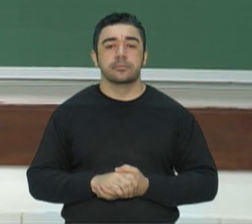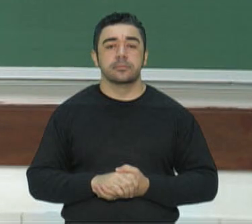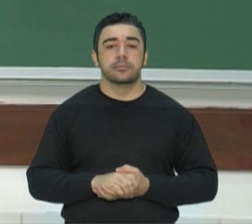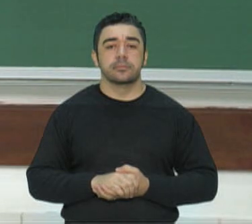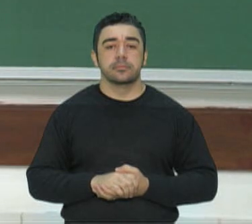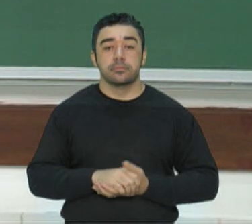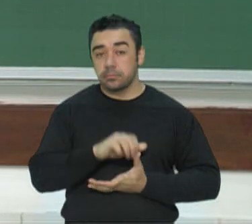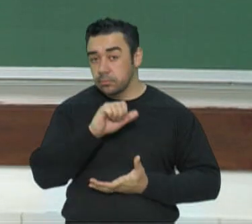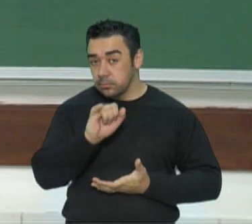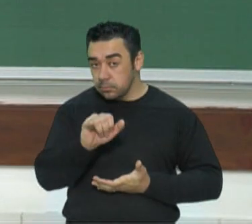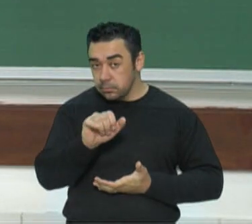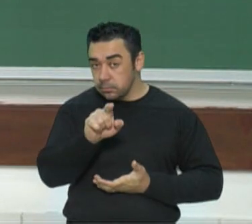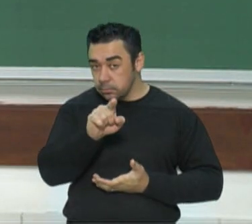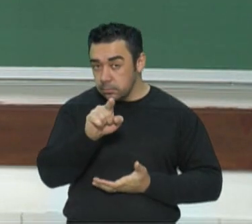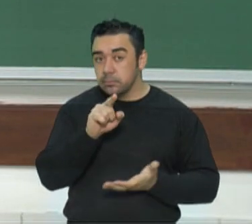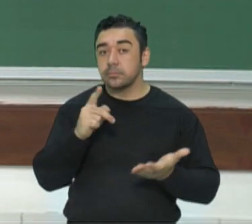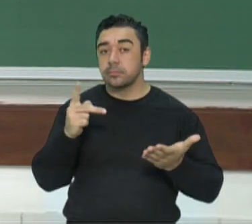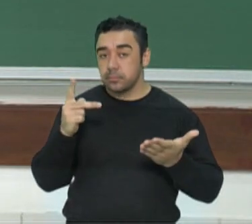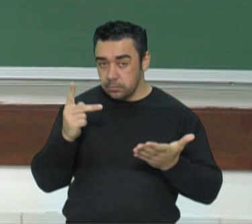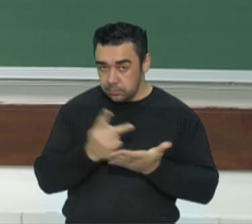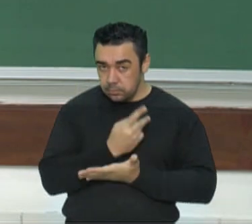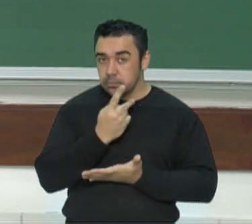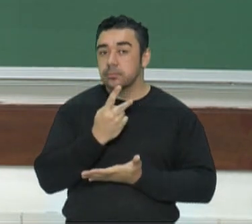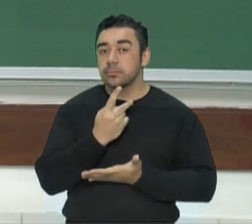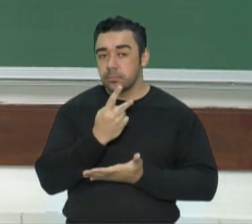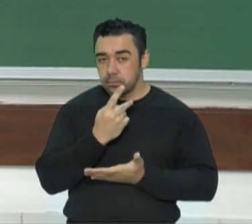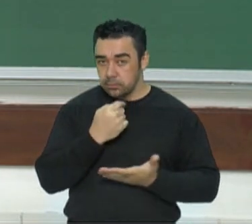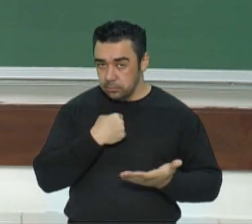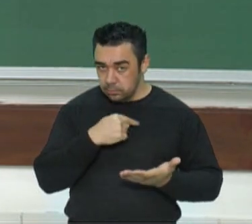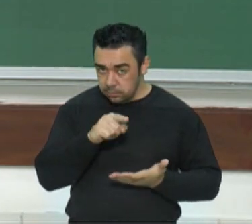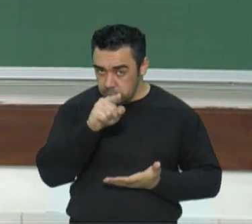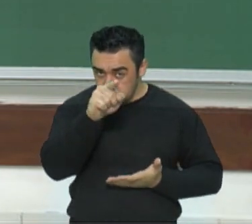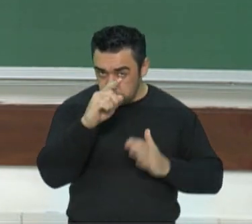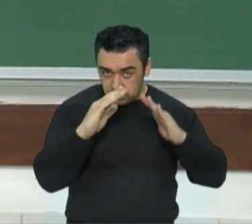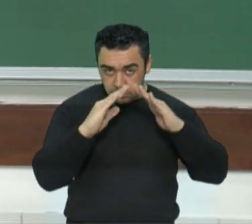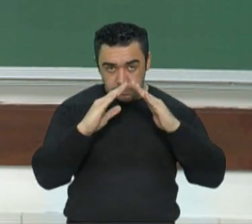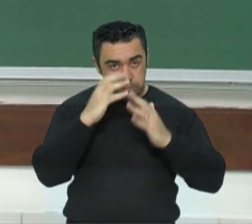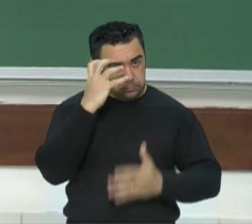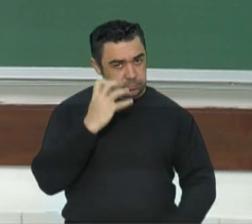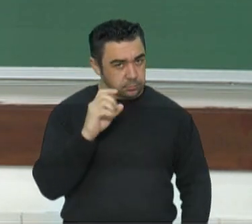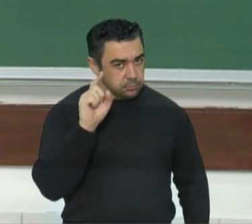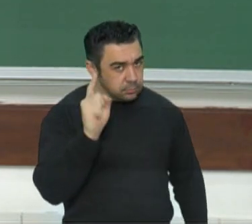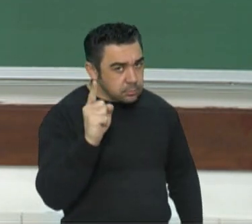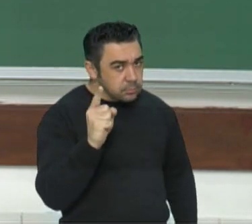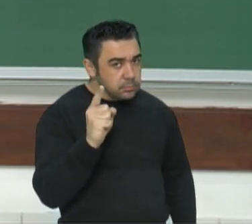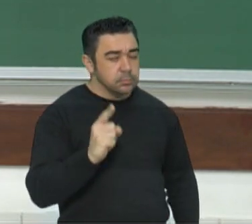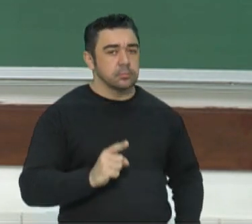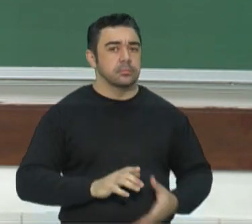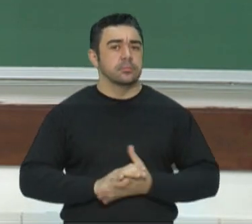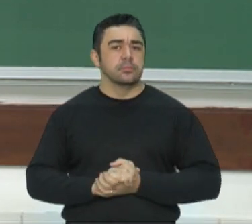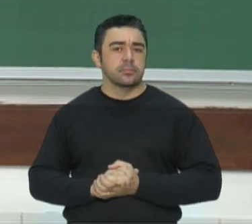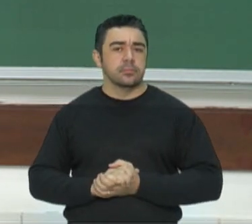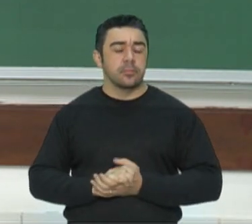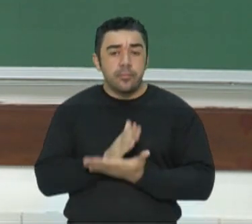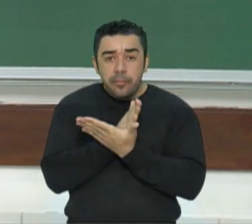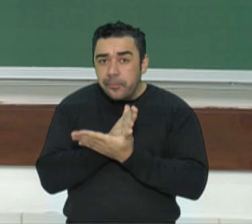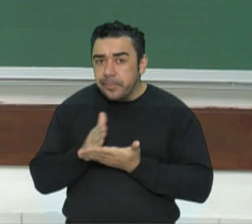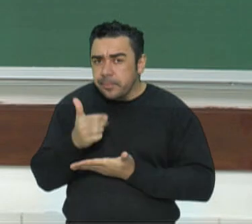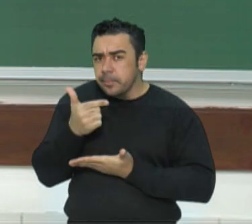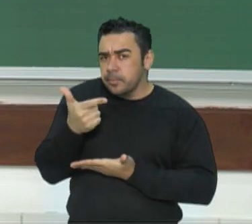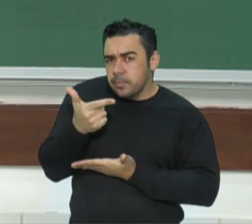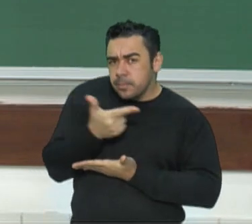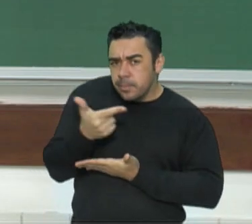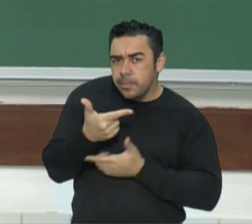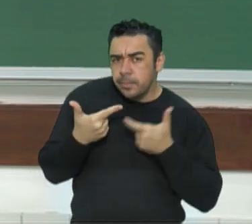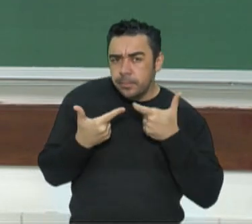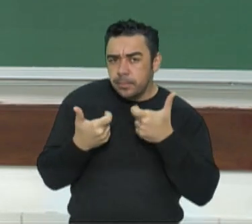Se você errar essa questão, eu vou até aí ficar bravo com você. Início da Segunda Guerra